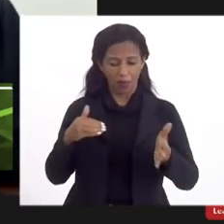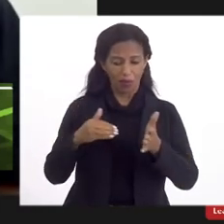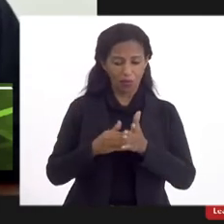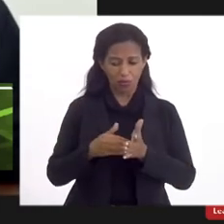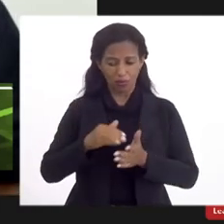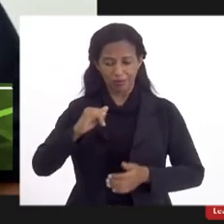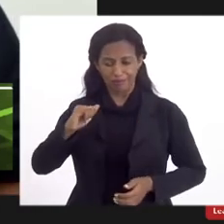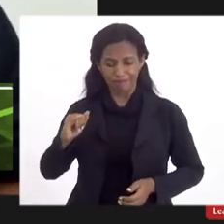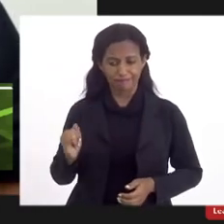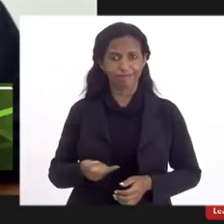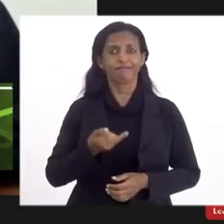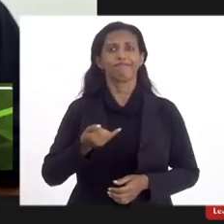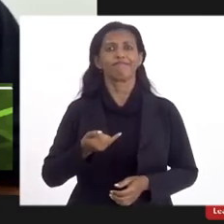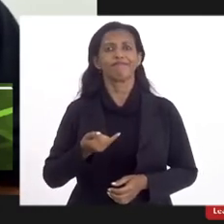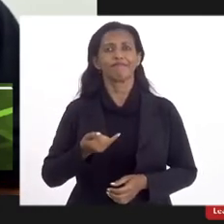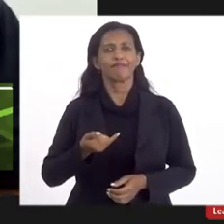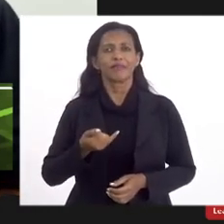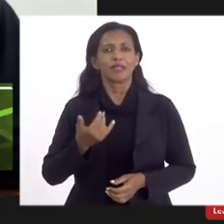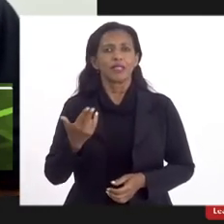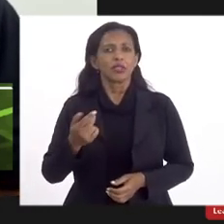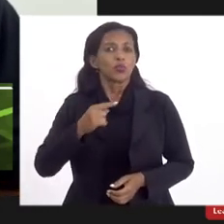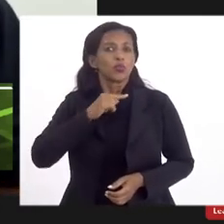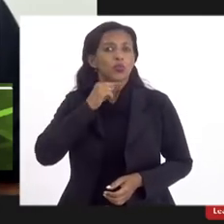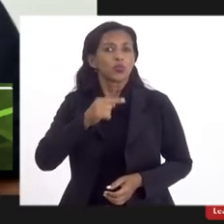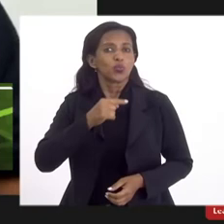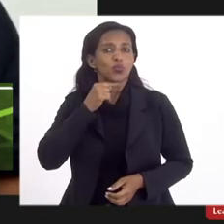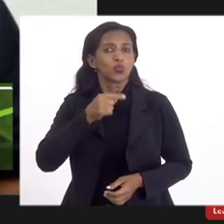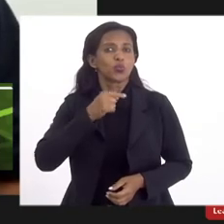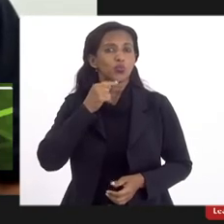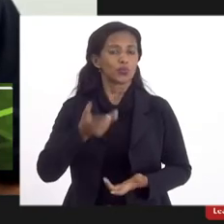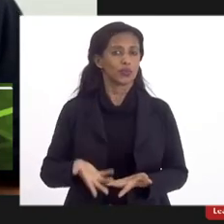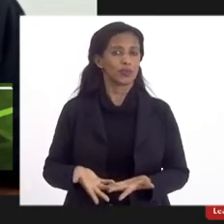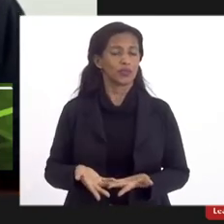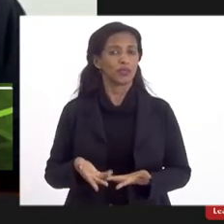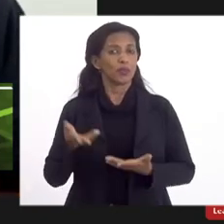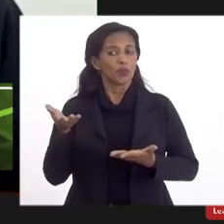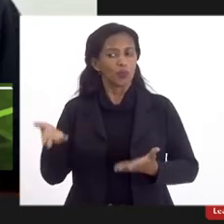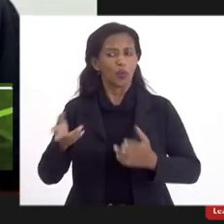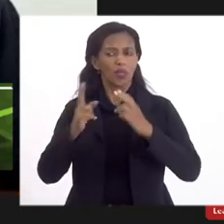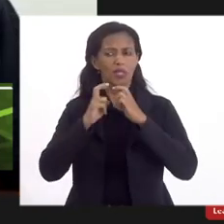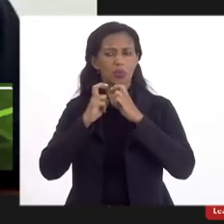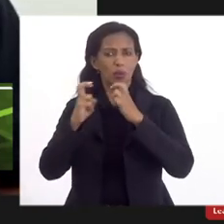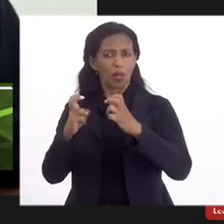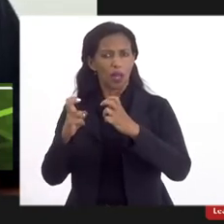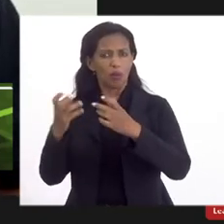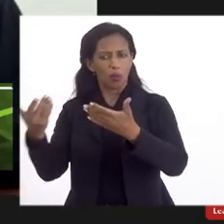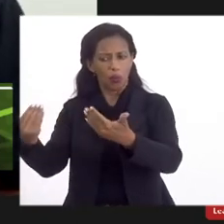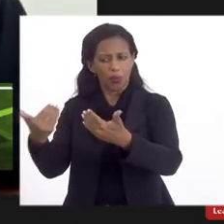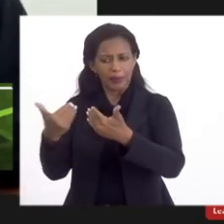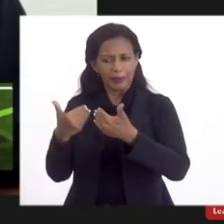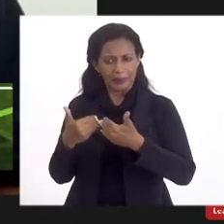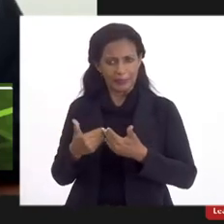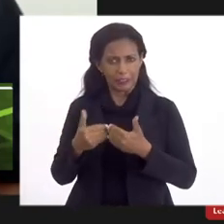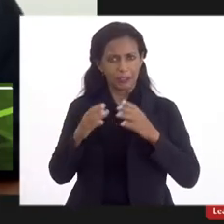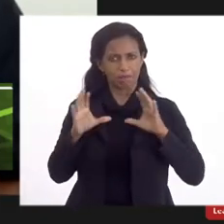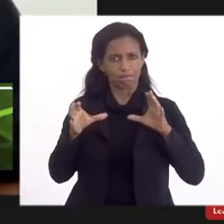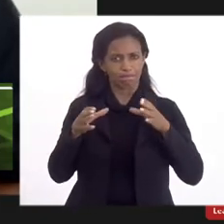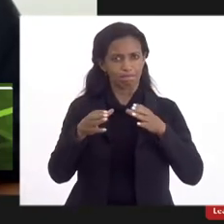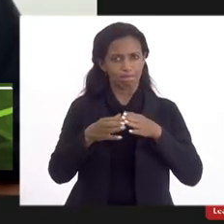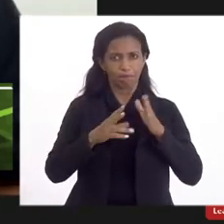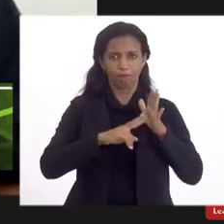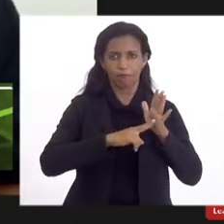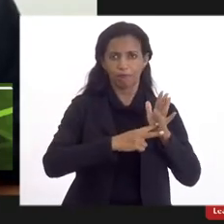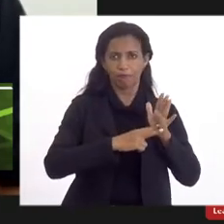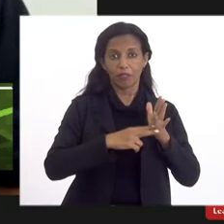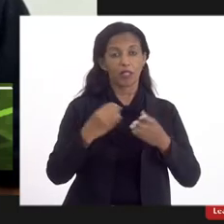de não sucumbir então foi esse o clamor que chegou para a gente o centro perde e